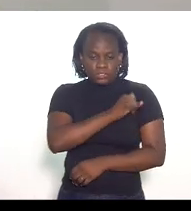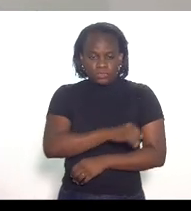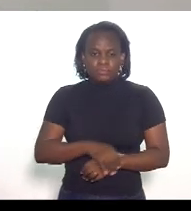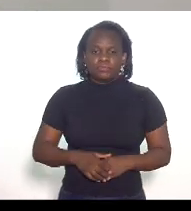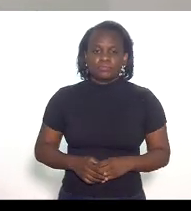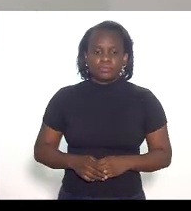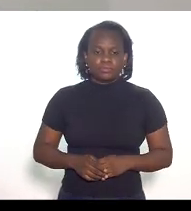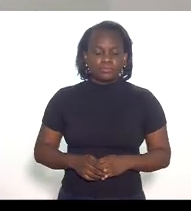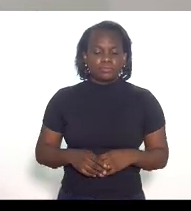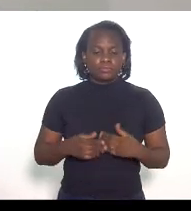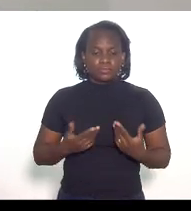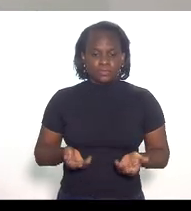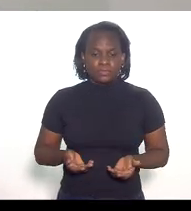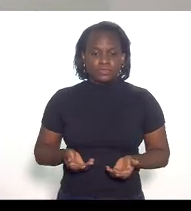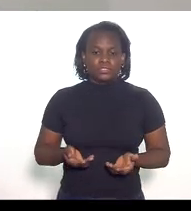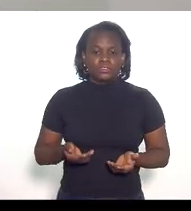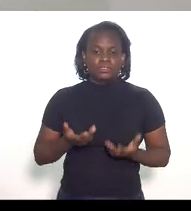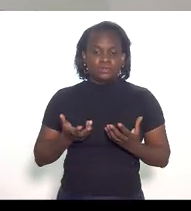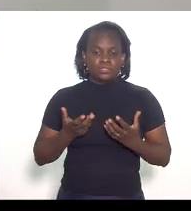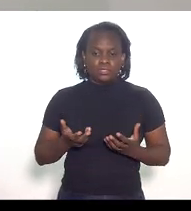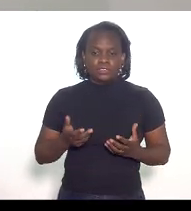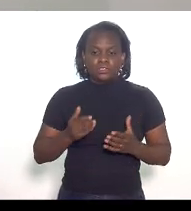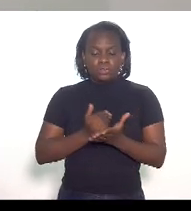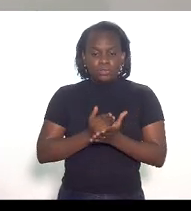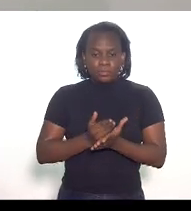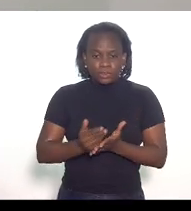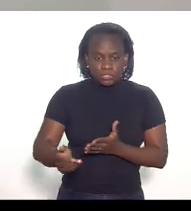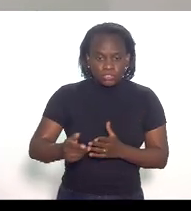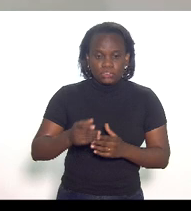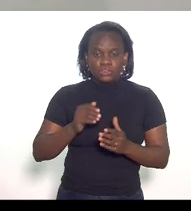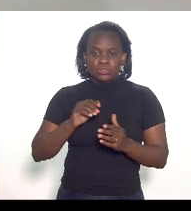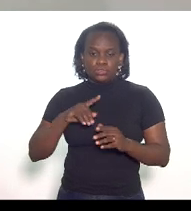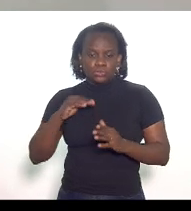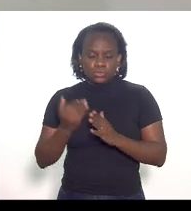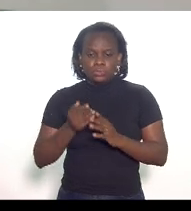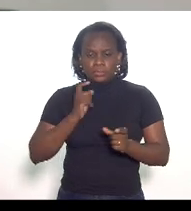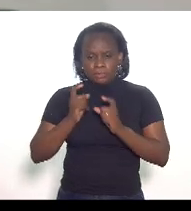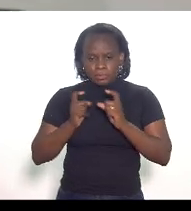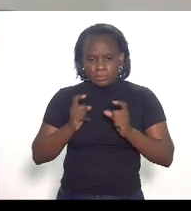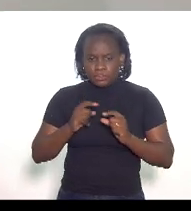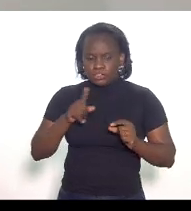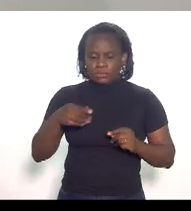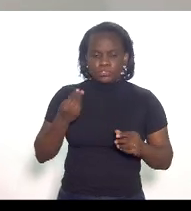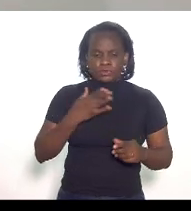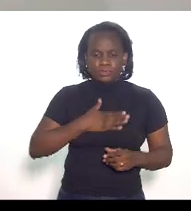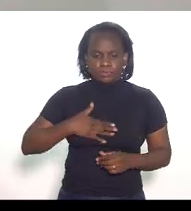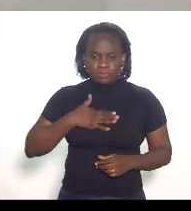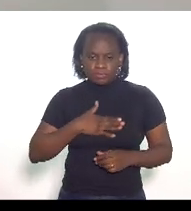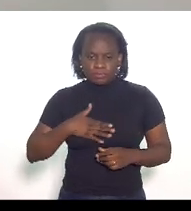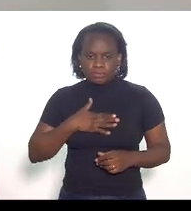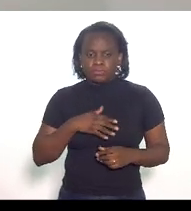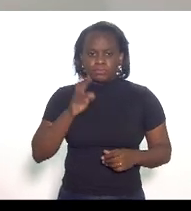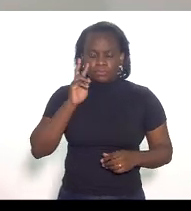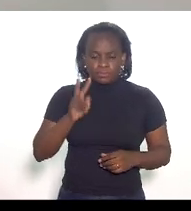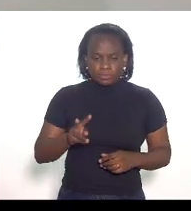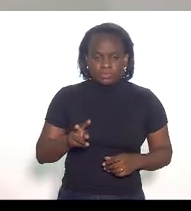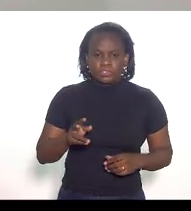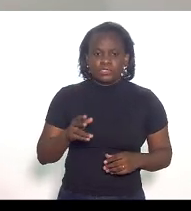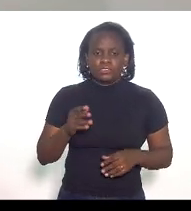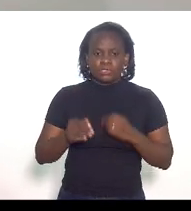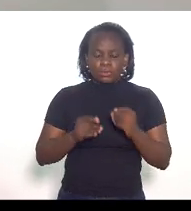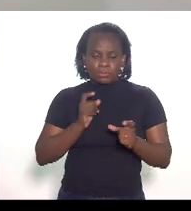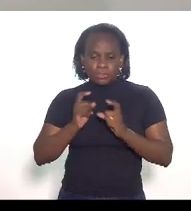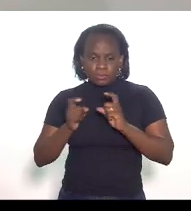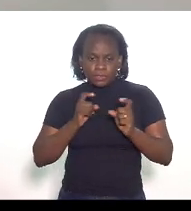e que deu origem em toda essa discussão então nós ficamos muito contente em ver como essa